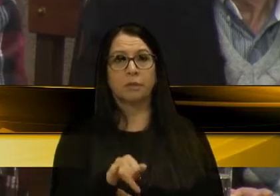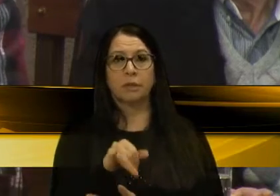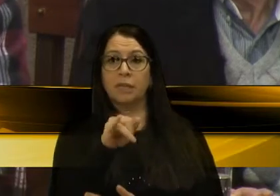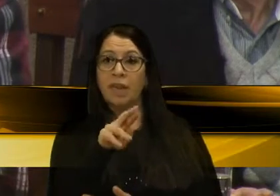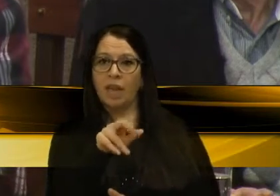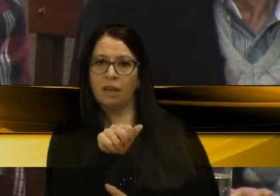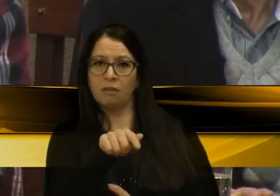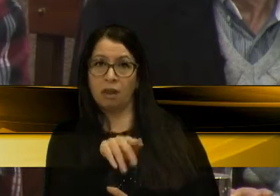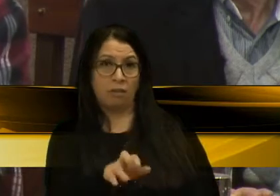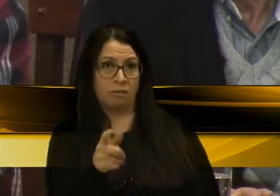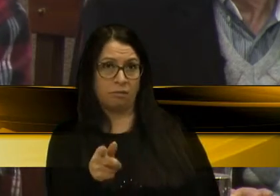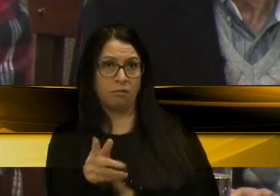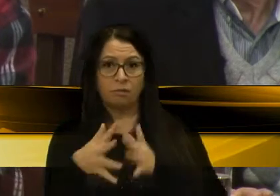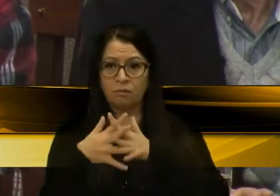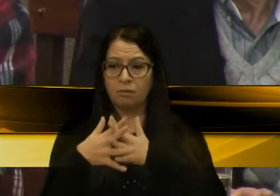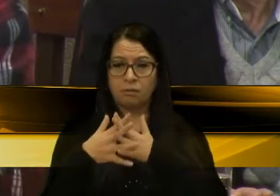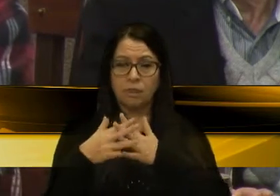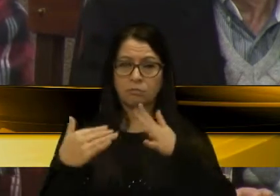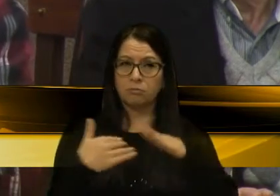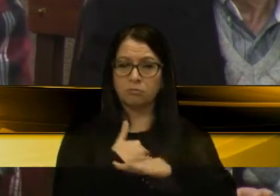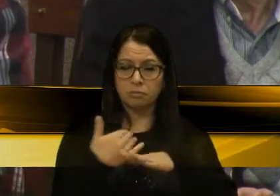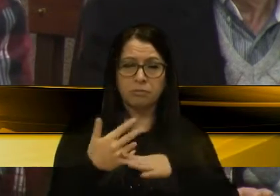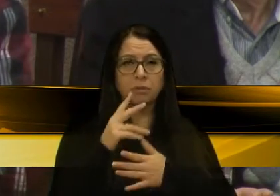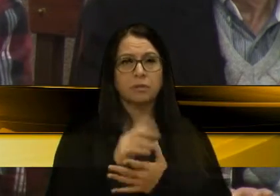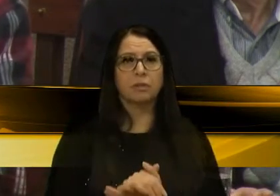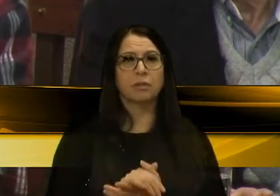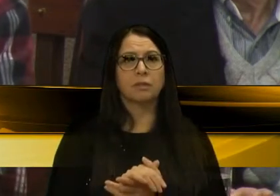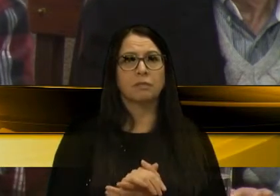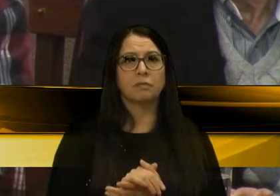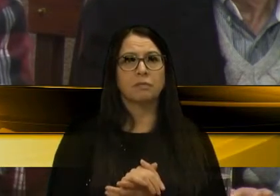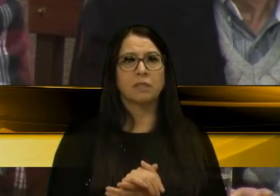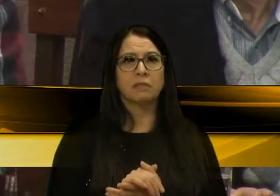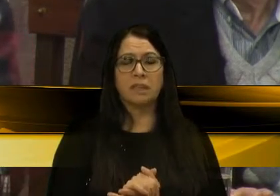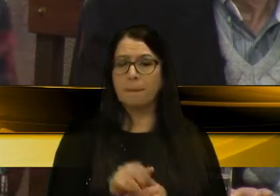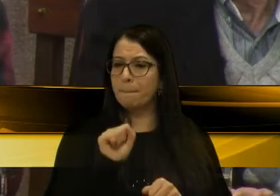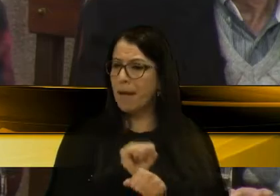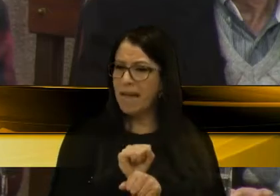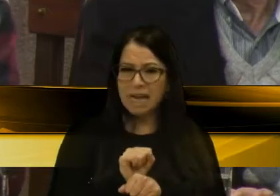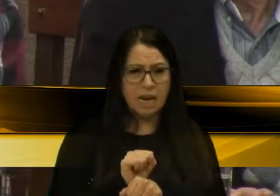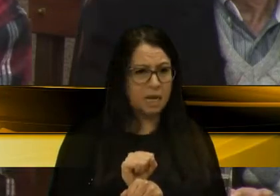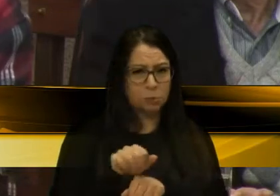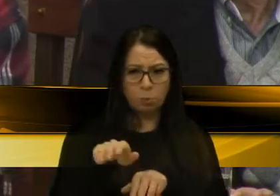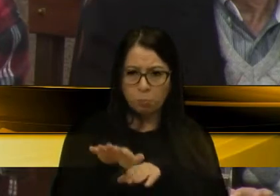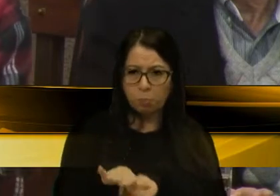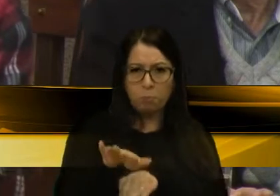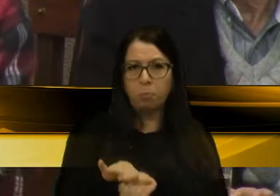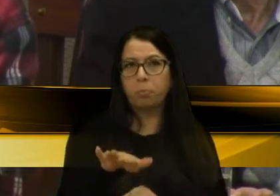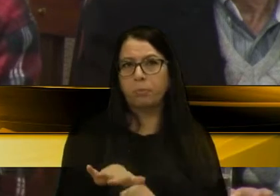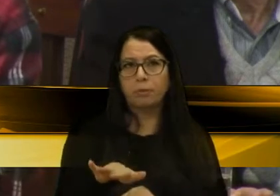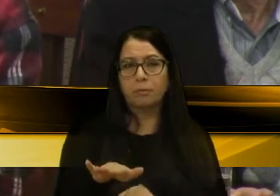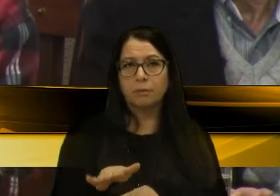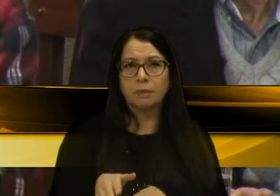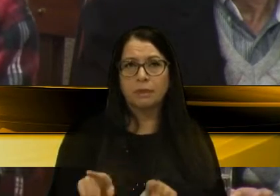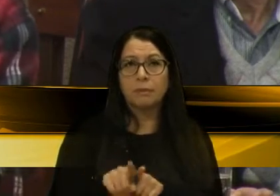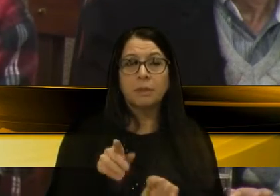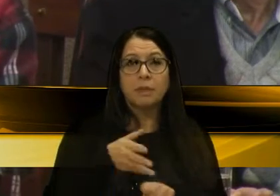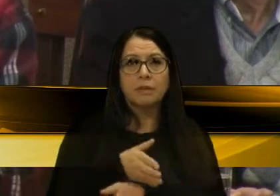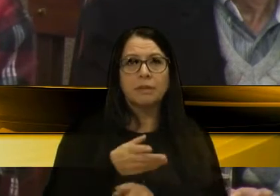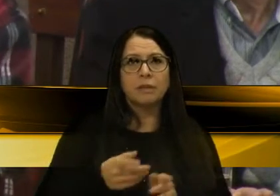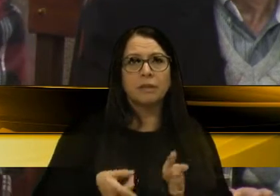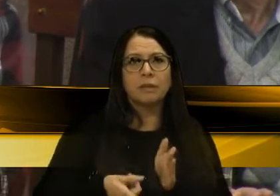e atrapalhando o trânsito, já fiz umas imagens aí, fica travado, o trânsito não flui, além da entrada da Forqueta, que era